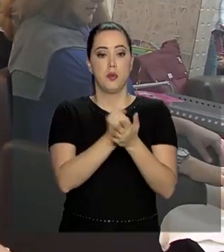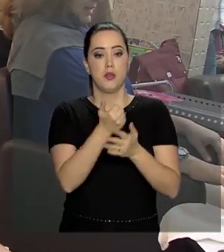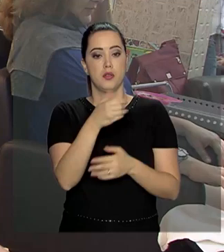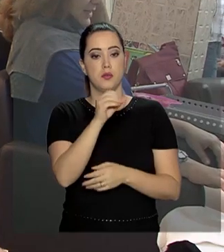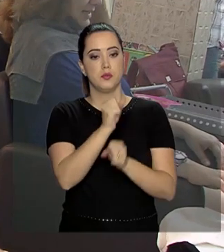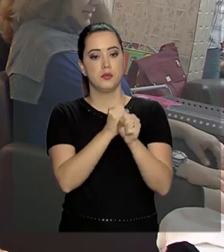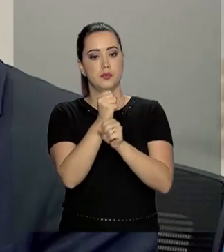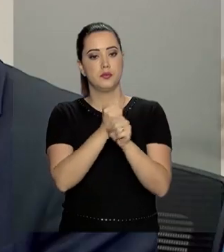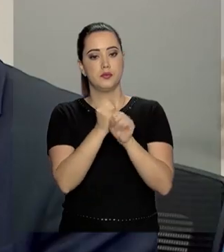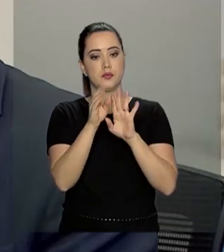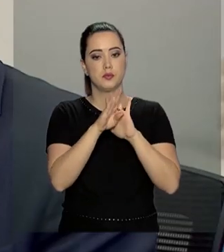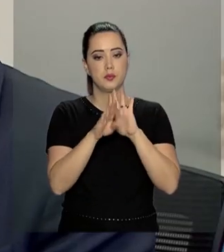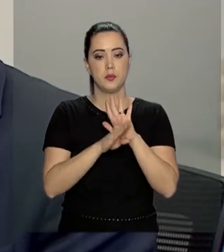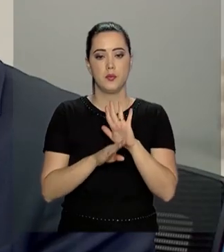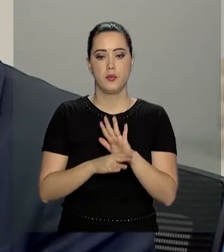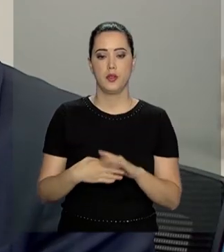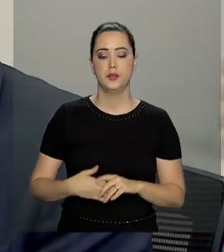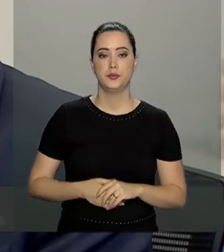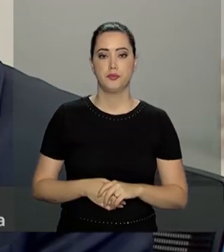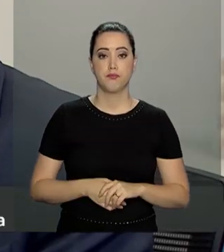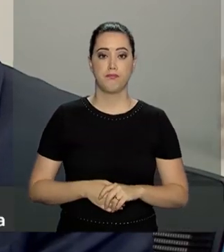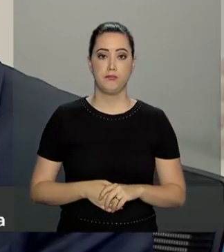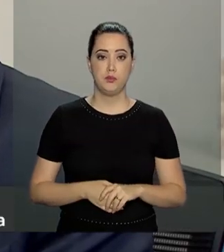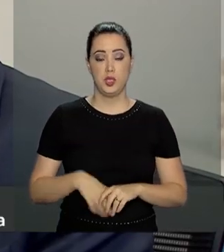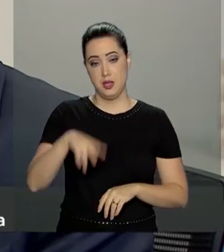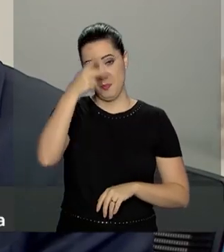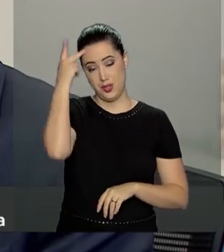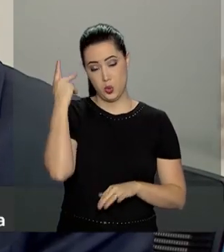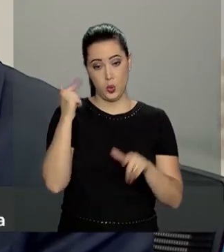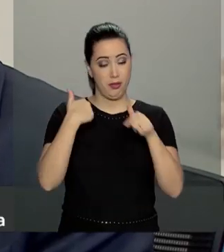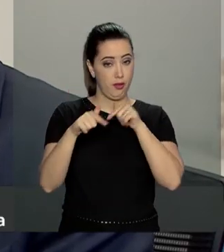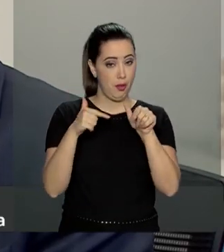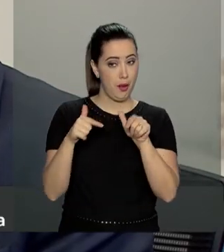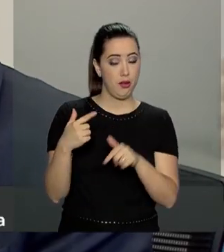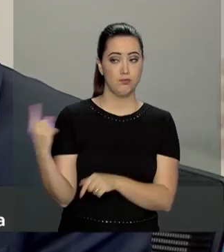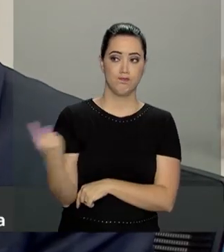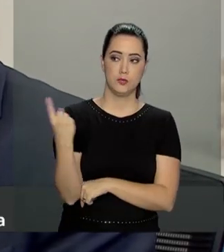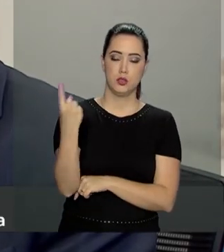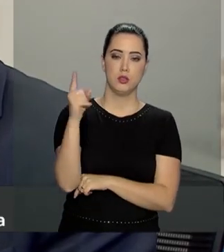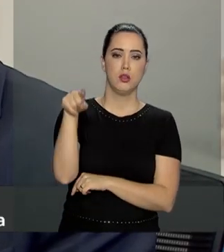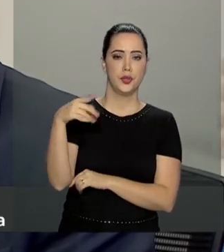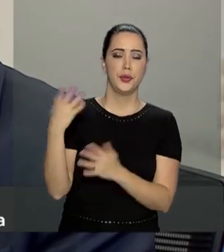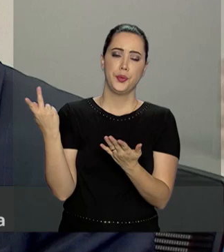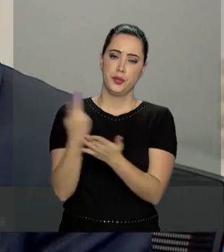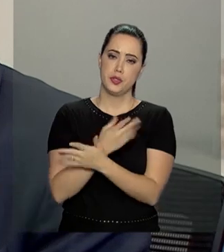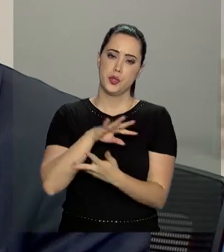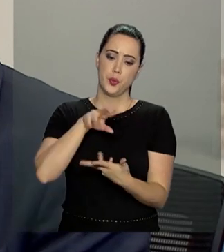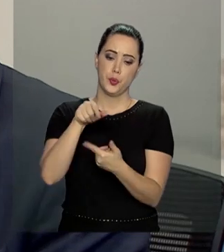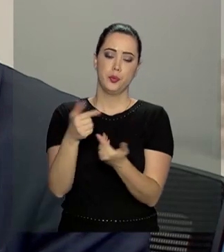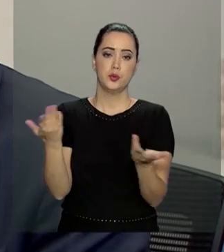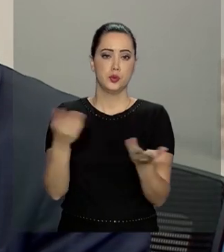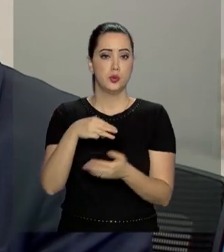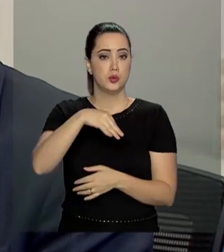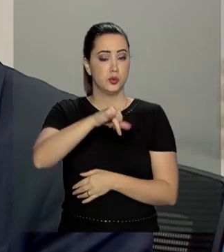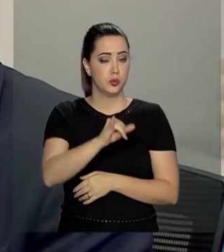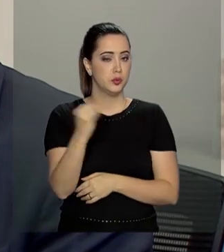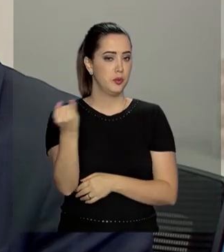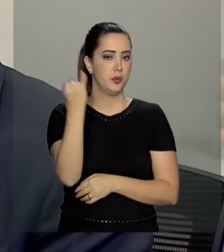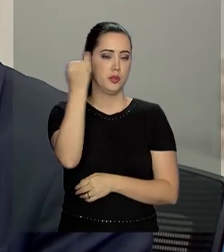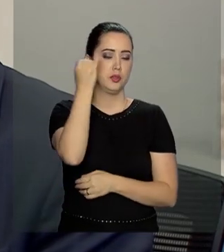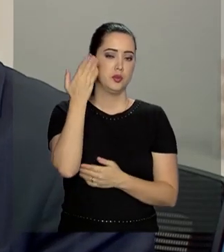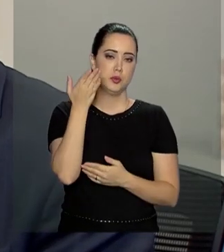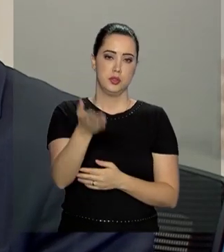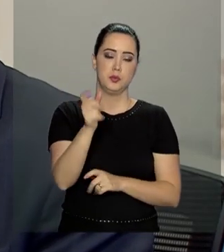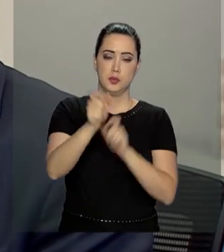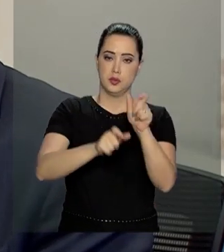anos do programa. O autoemprego é uma tendência que a gente tem observado no mundo e o MEI se tornou muito hábil para isso. Para